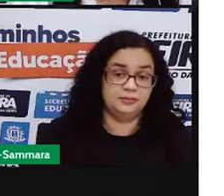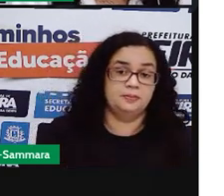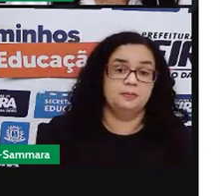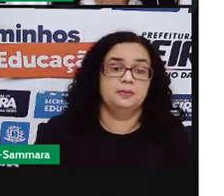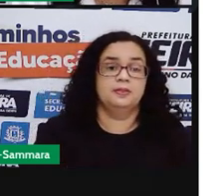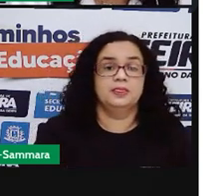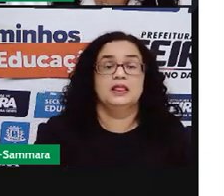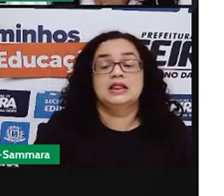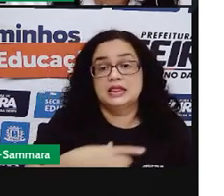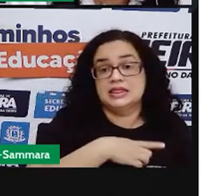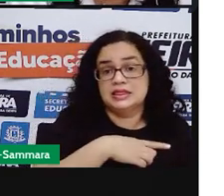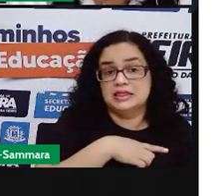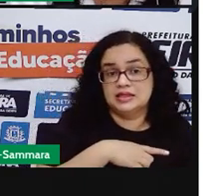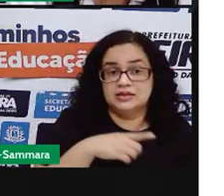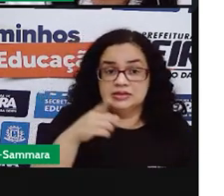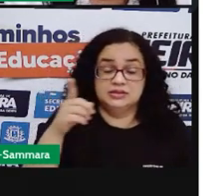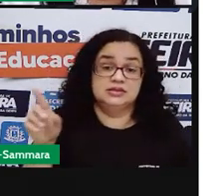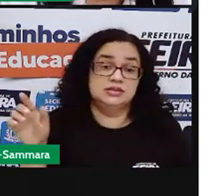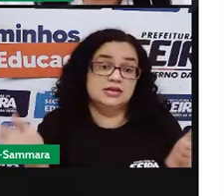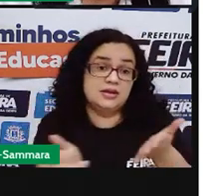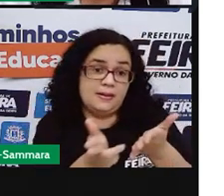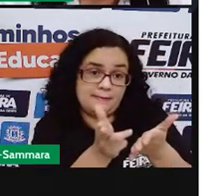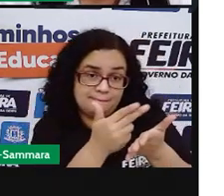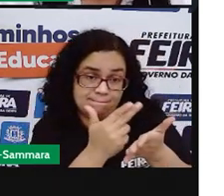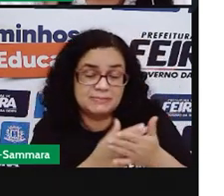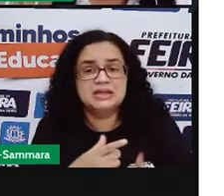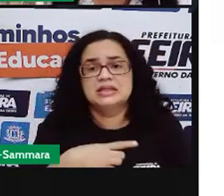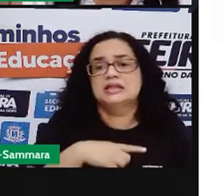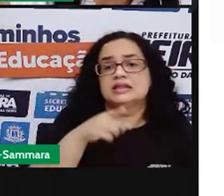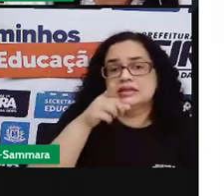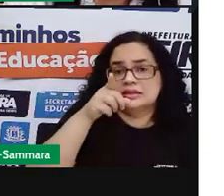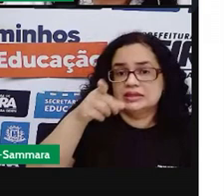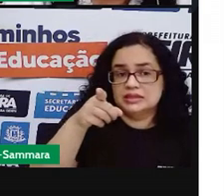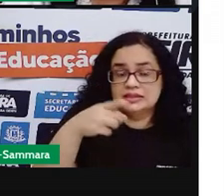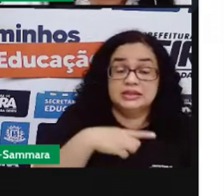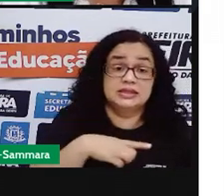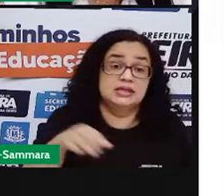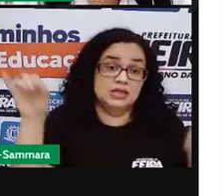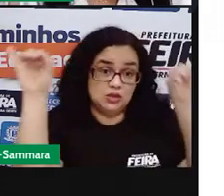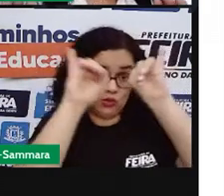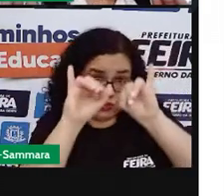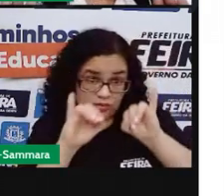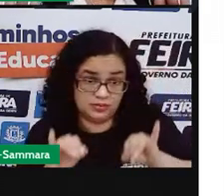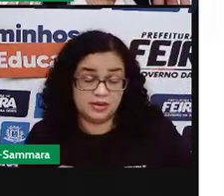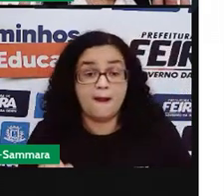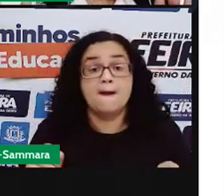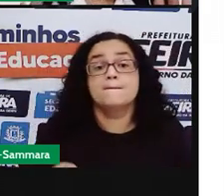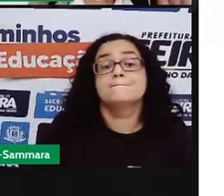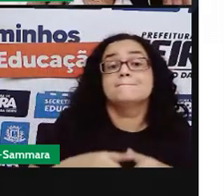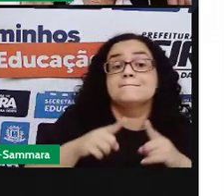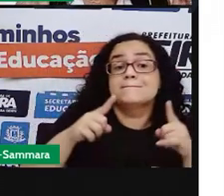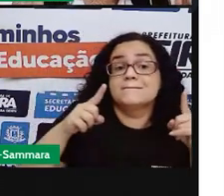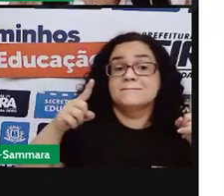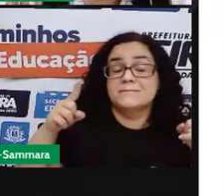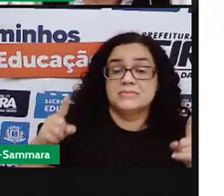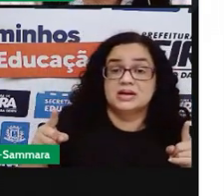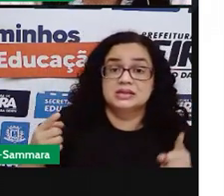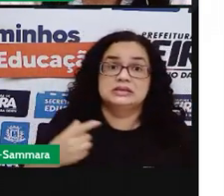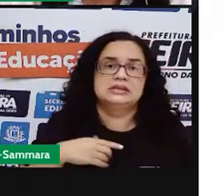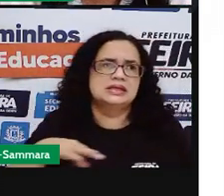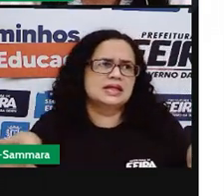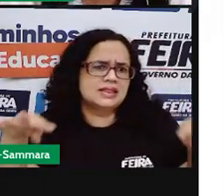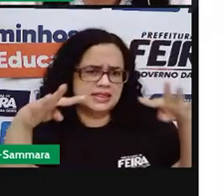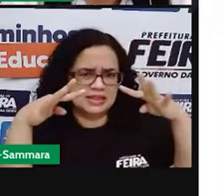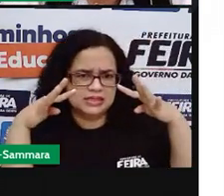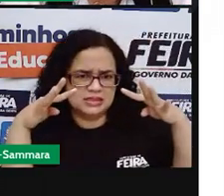Aqui nós temos a imagem. Sim, nós temos uma imagem. Mas, quem chama a